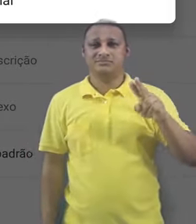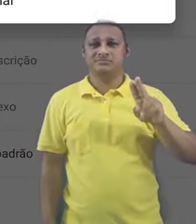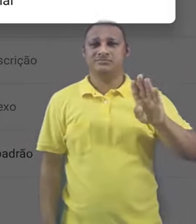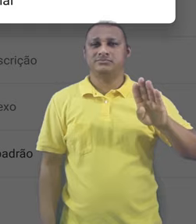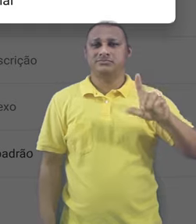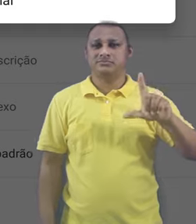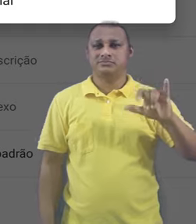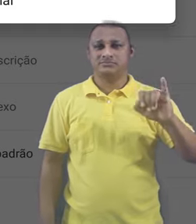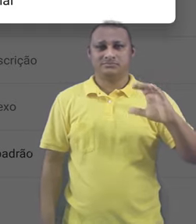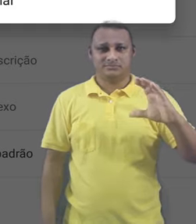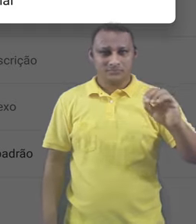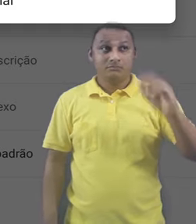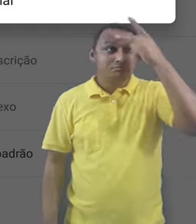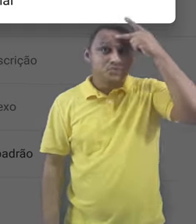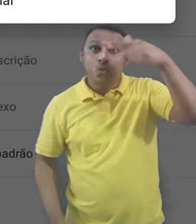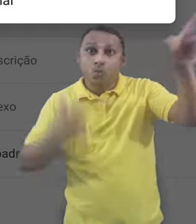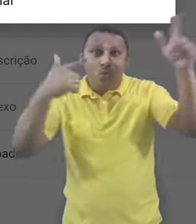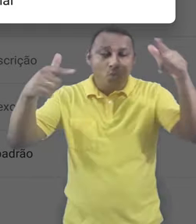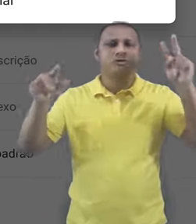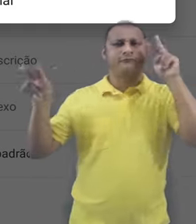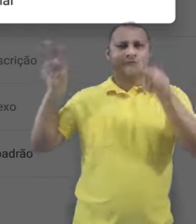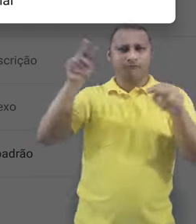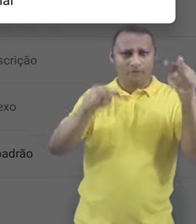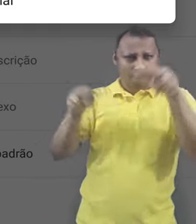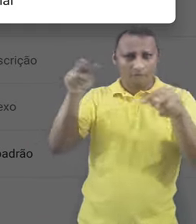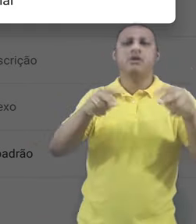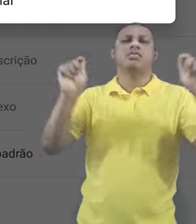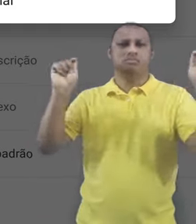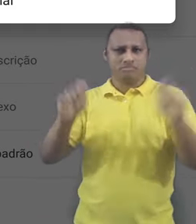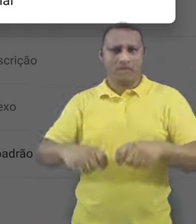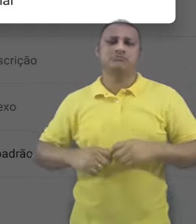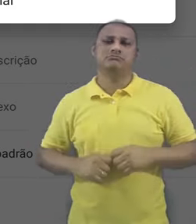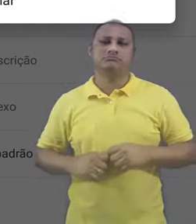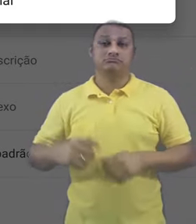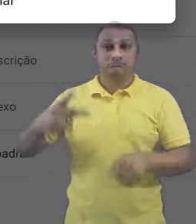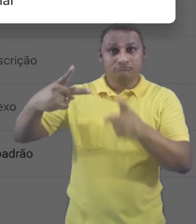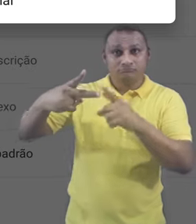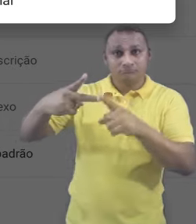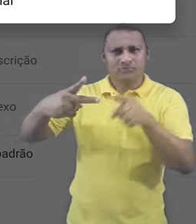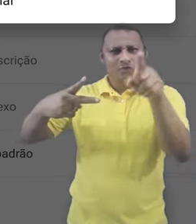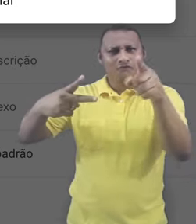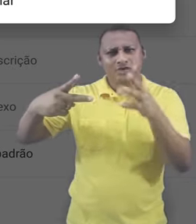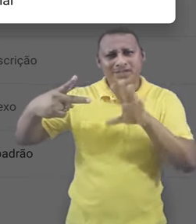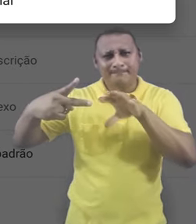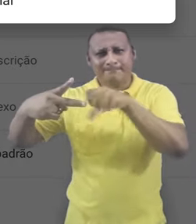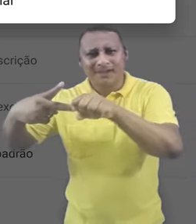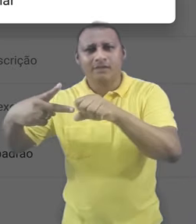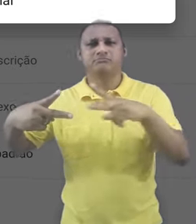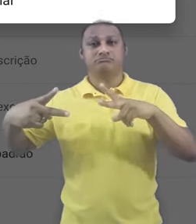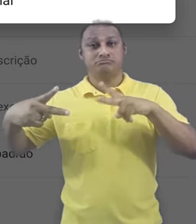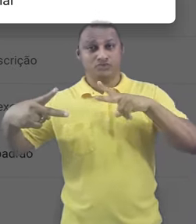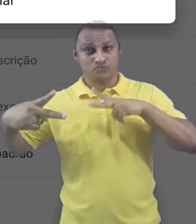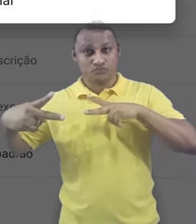a nossa agenda compartilhada podem ver do que se trata o evento. Se marcarmos como particular, durante a